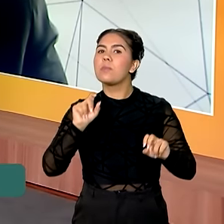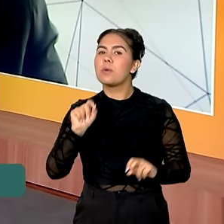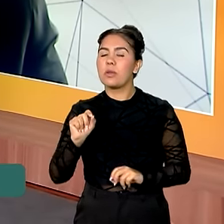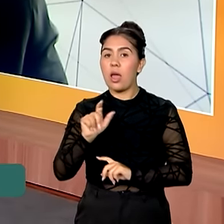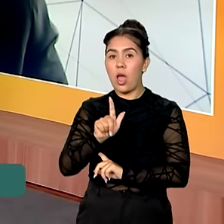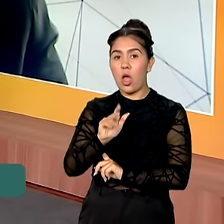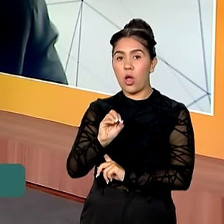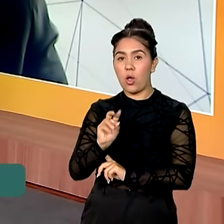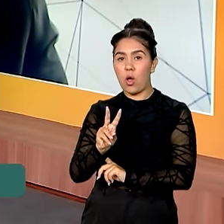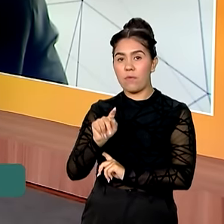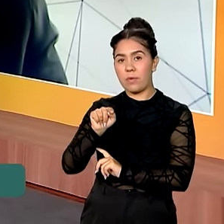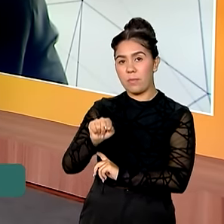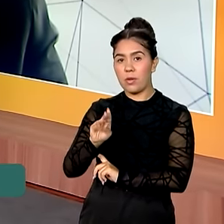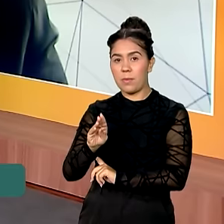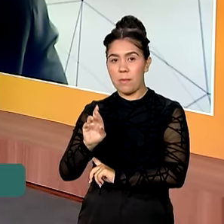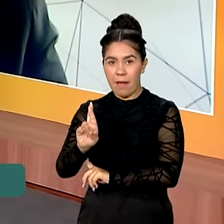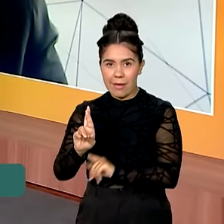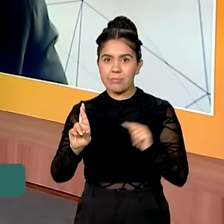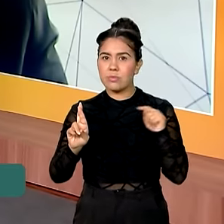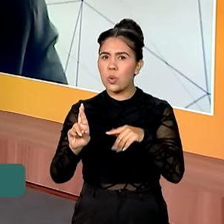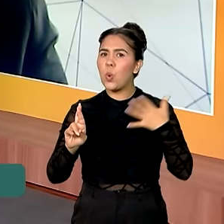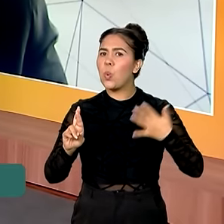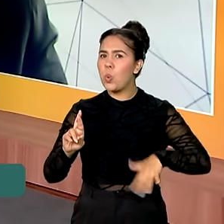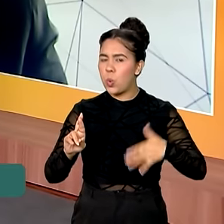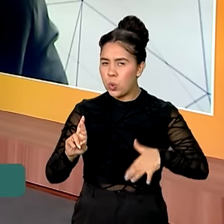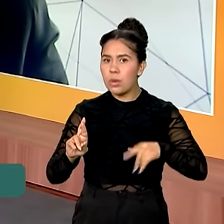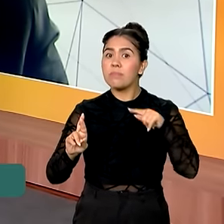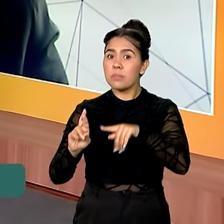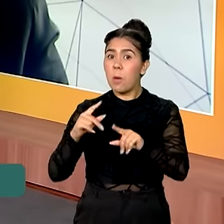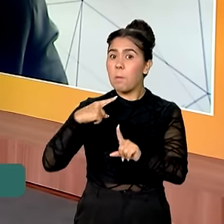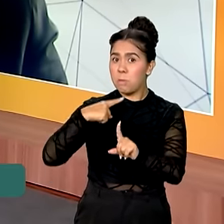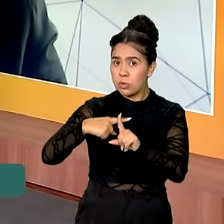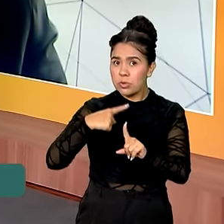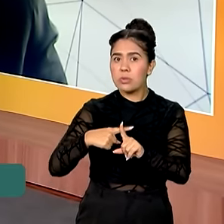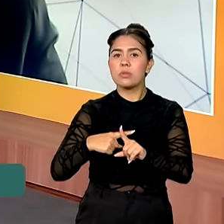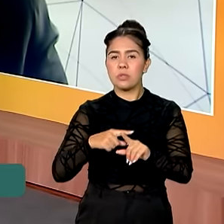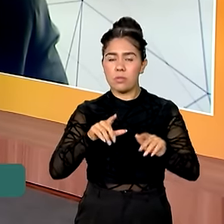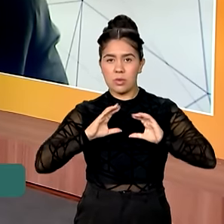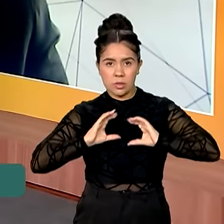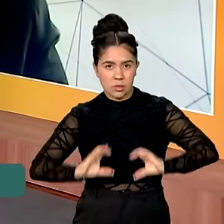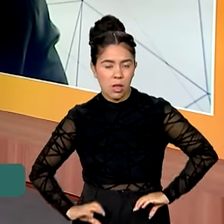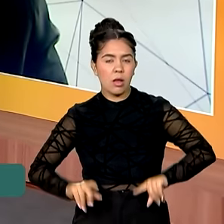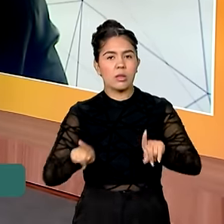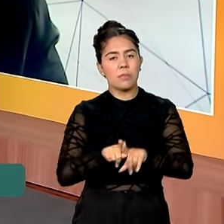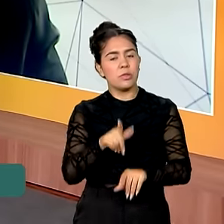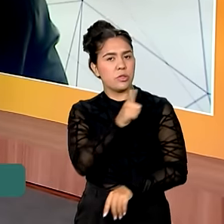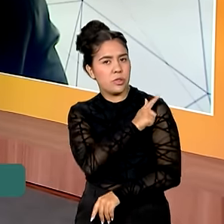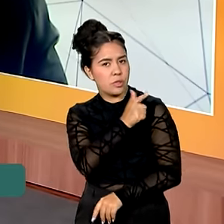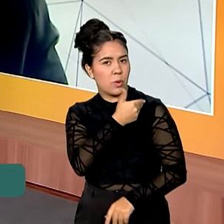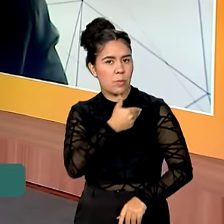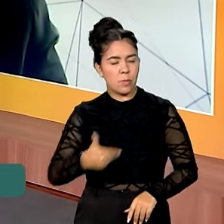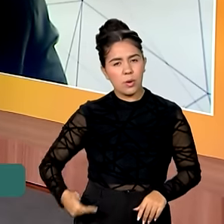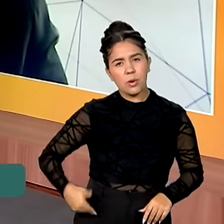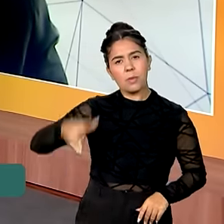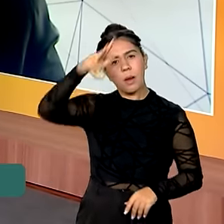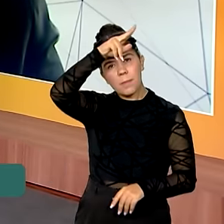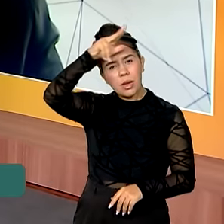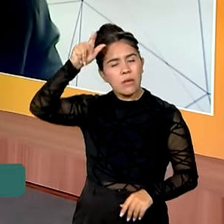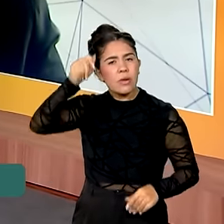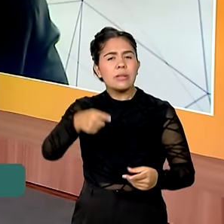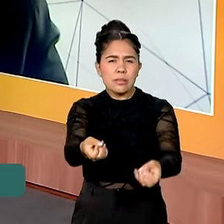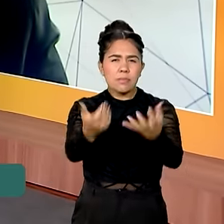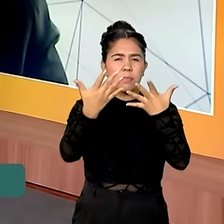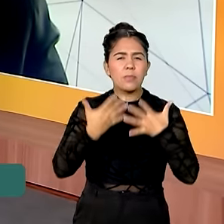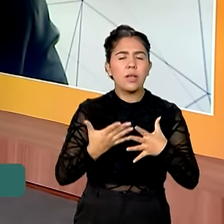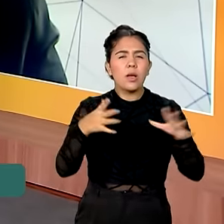.br. Essa criação, ela beneficia não só os cidadãos, mas também os gestores públicos, os prefeitos. Como que a gente pode, dá